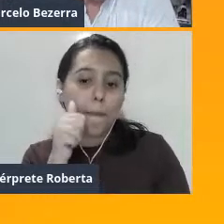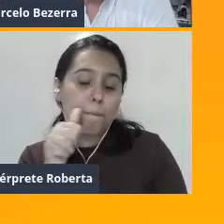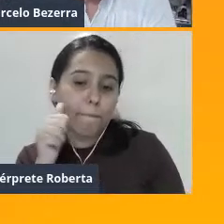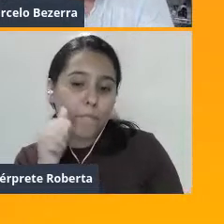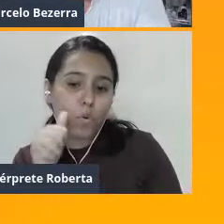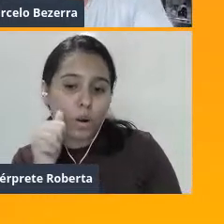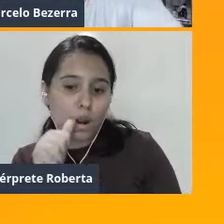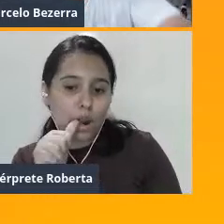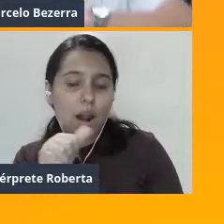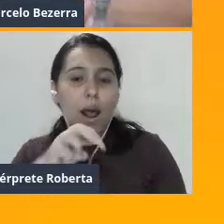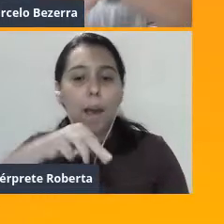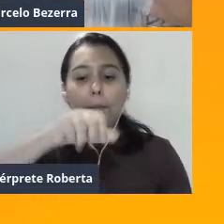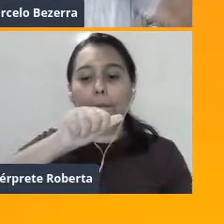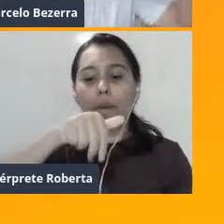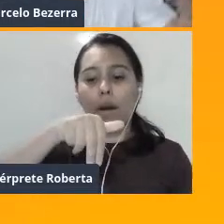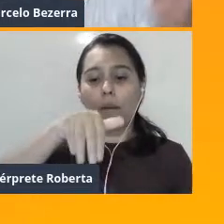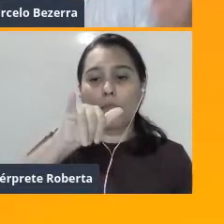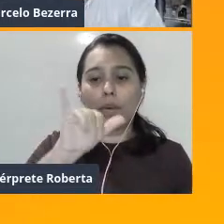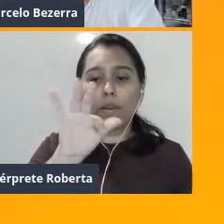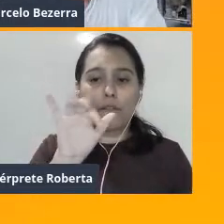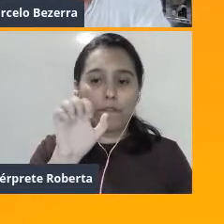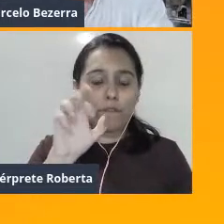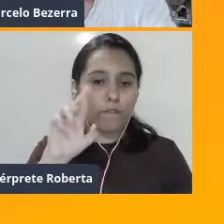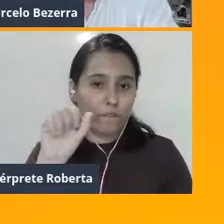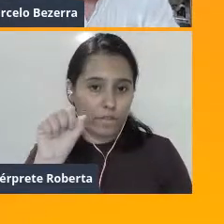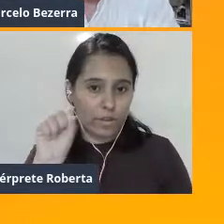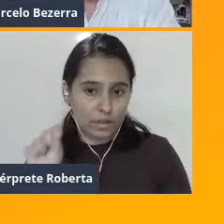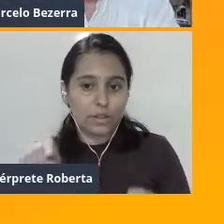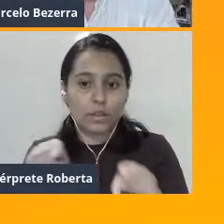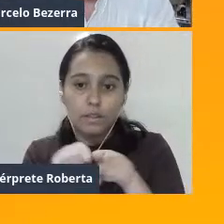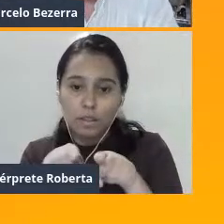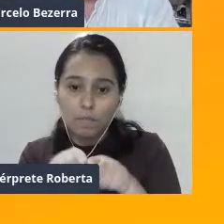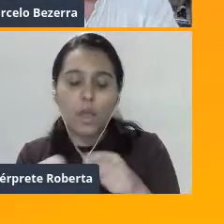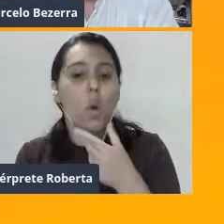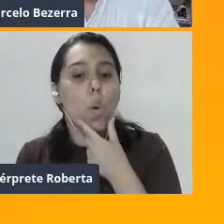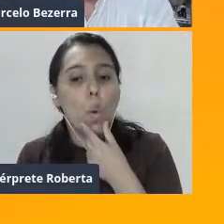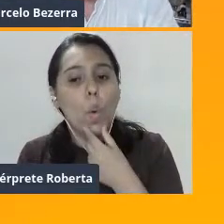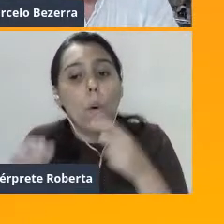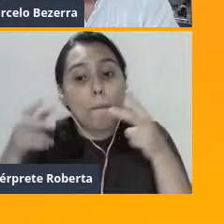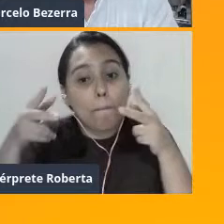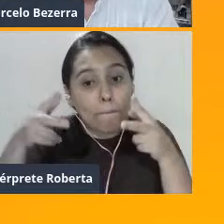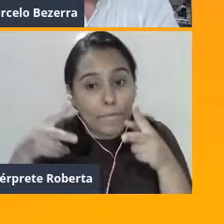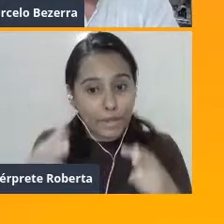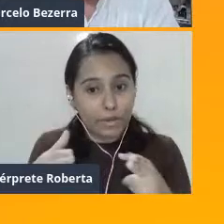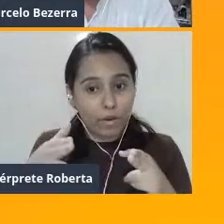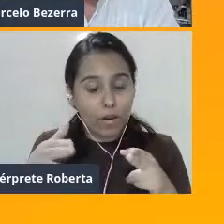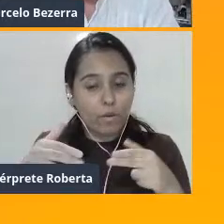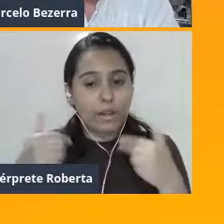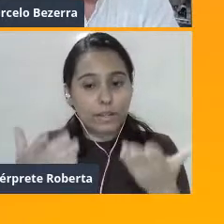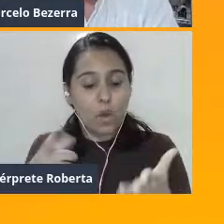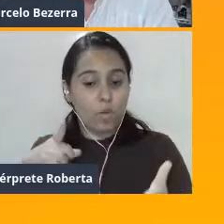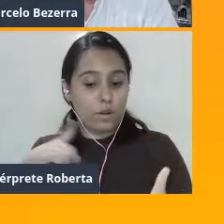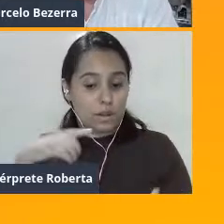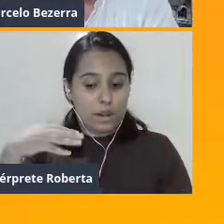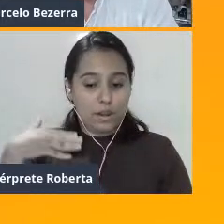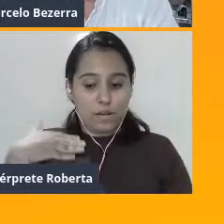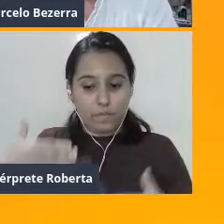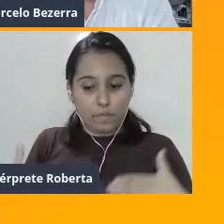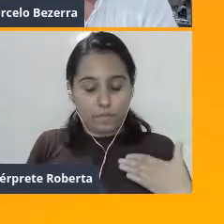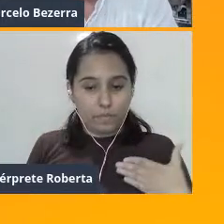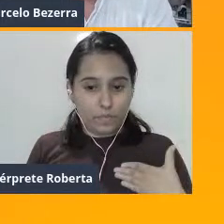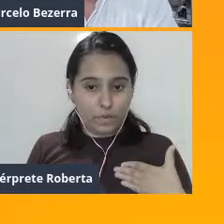mamífero, né? Então, como a maioria dos mamíferos, existem órgãos em comum, inclusive